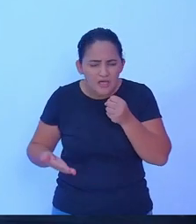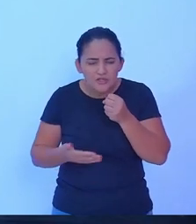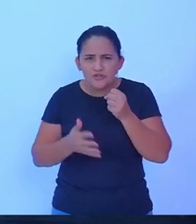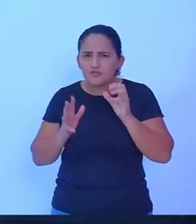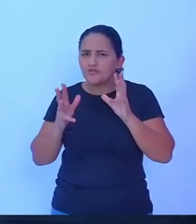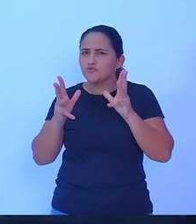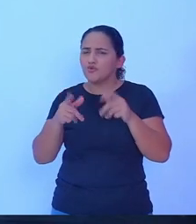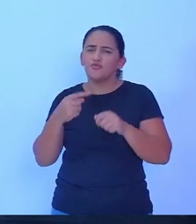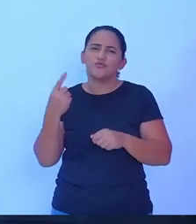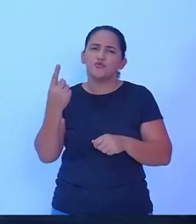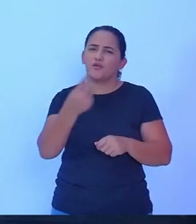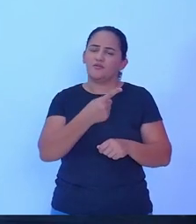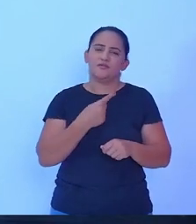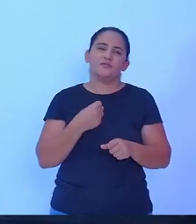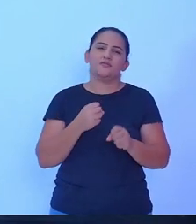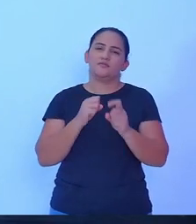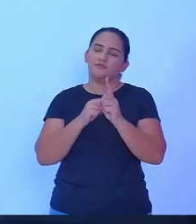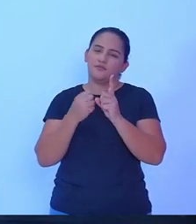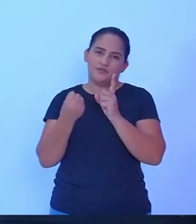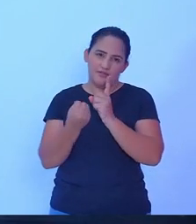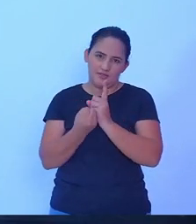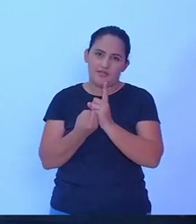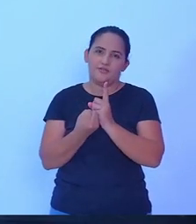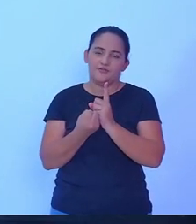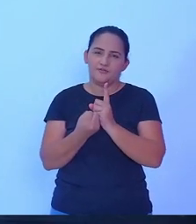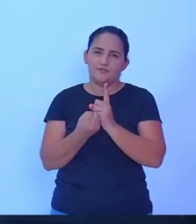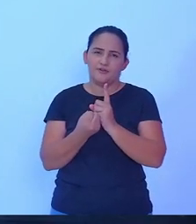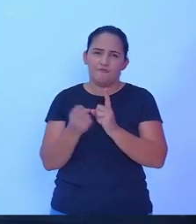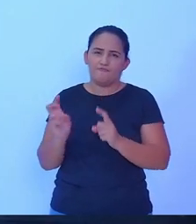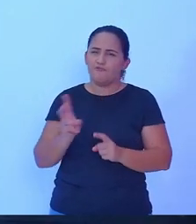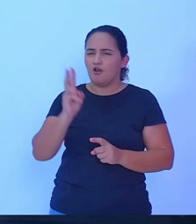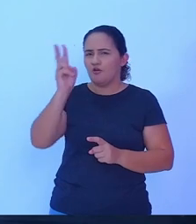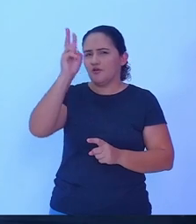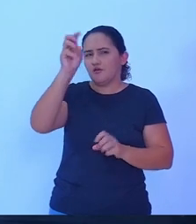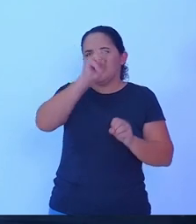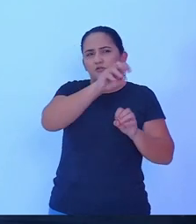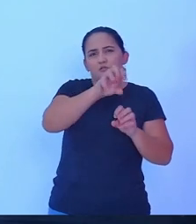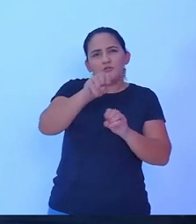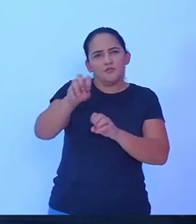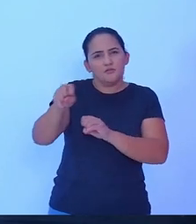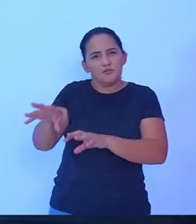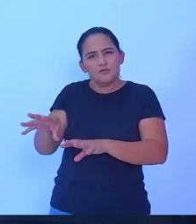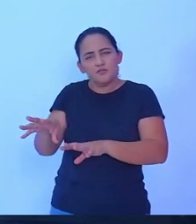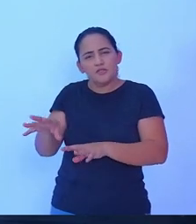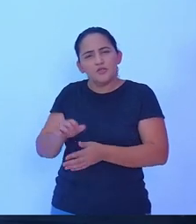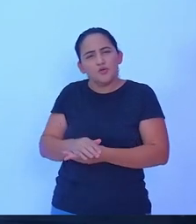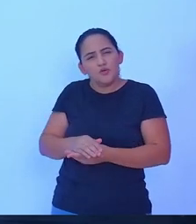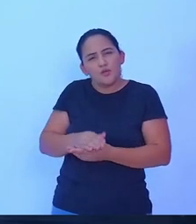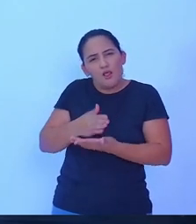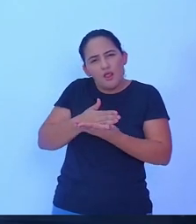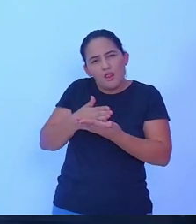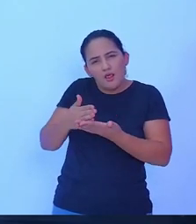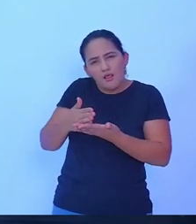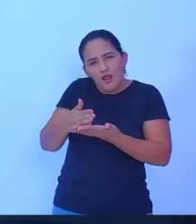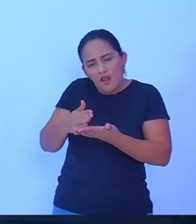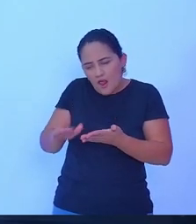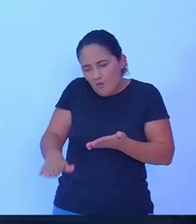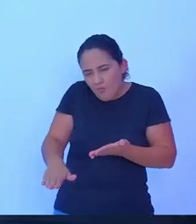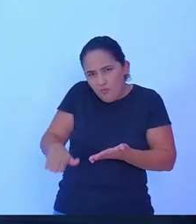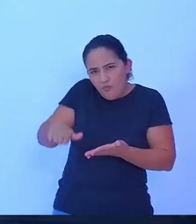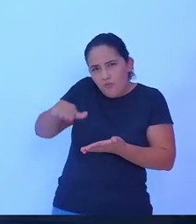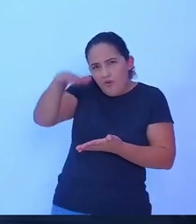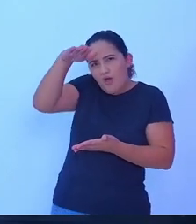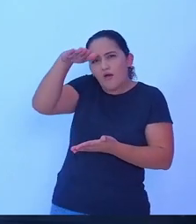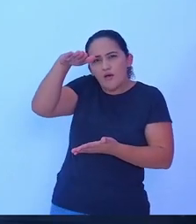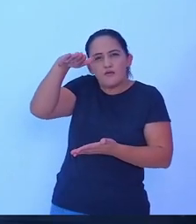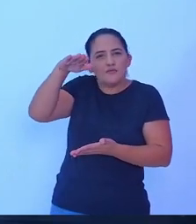nós, cidadãos, e a valorização da educação, ela vem desde lá das séries iniciais, desde lá